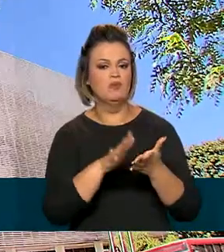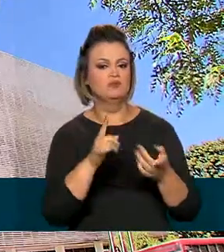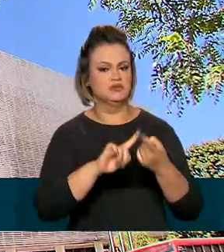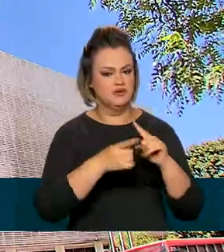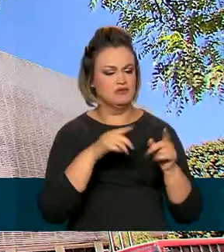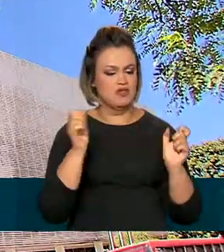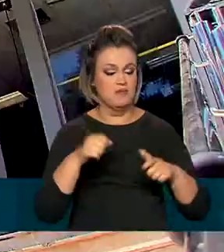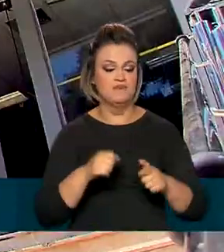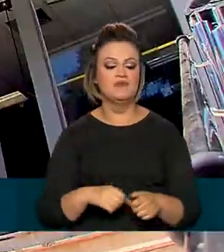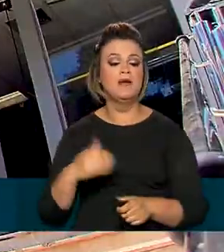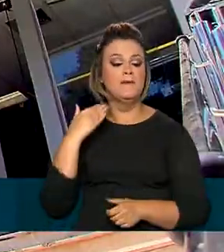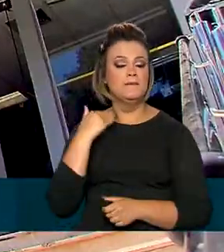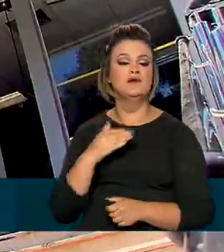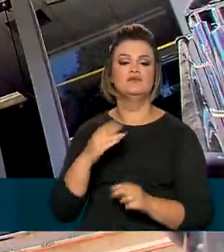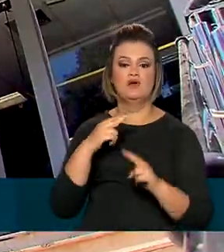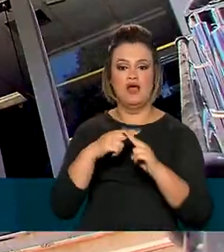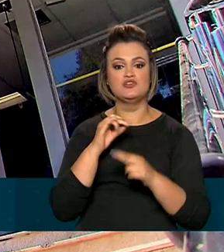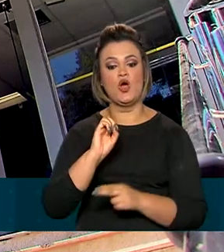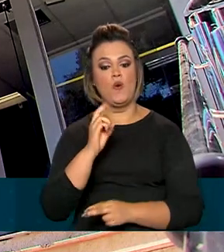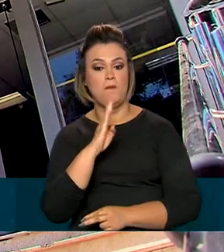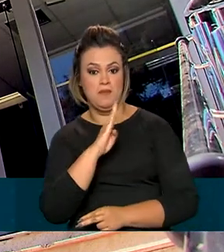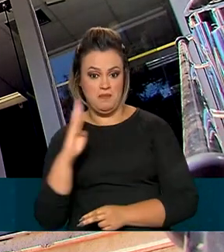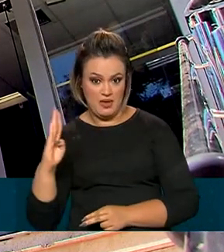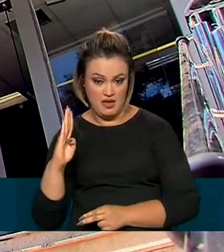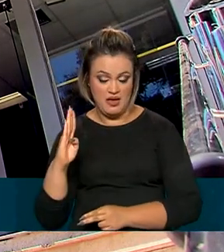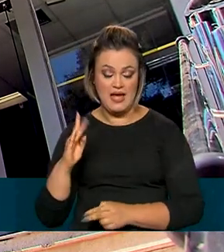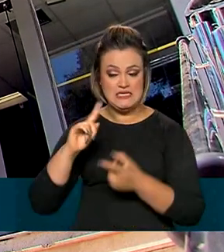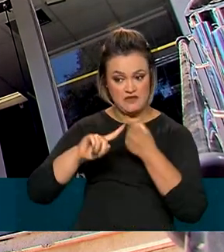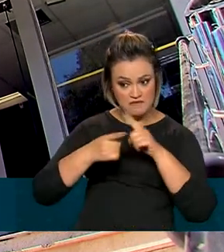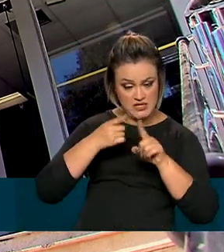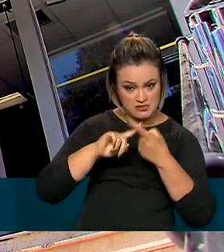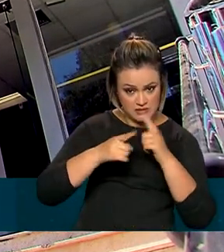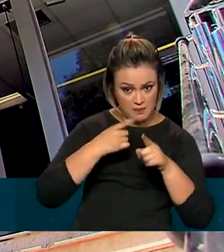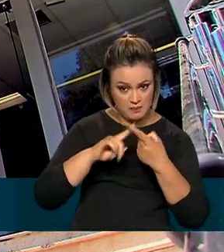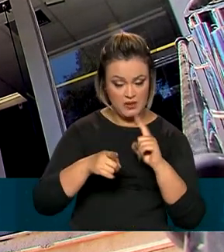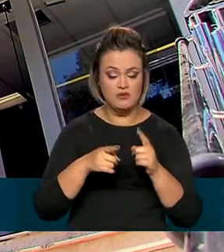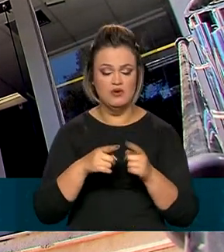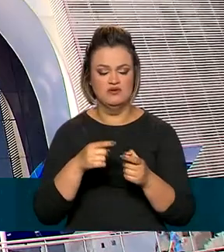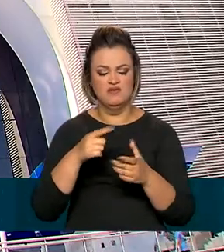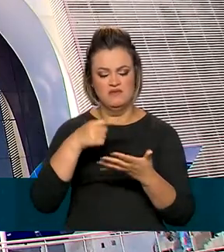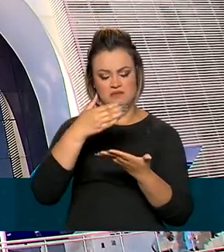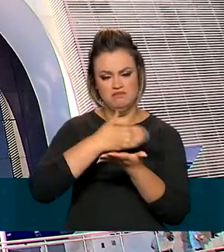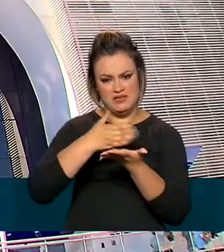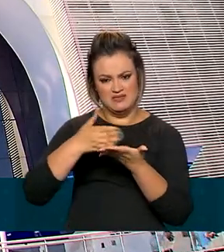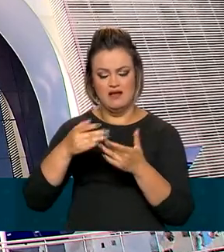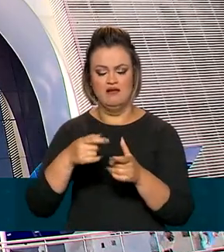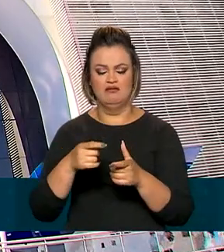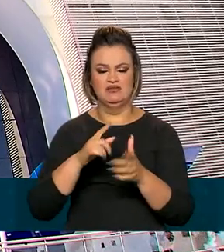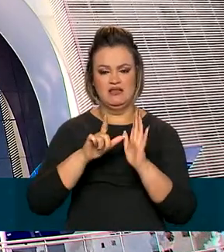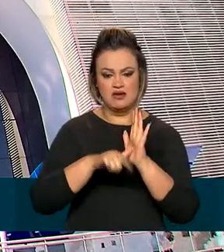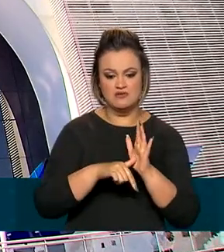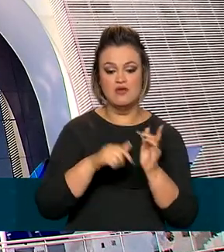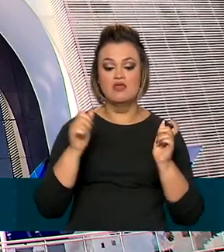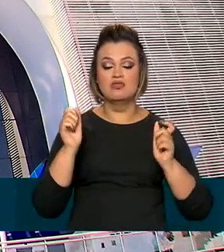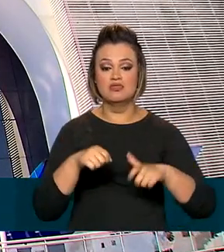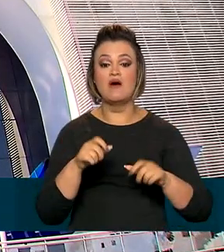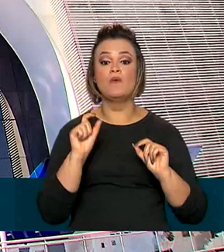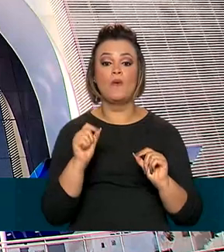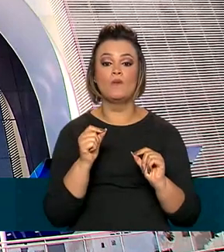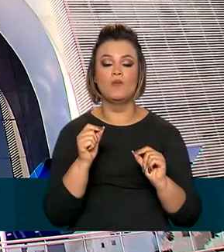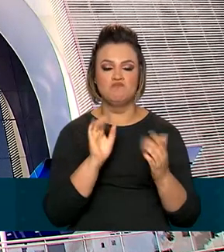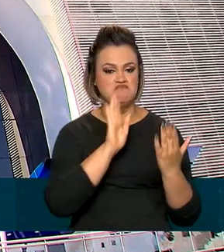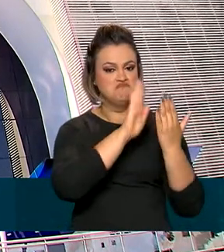Tanto na Caixa quanto no Banco do Brasil, o refinanciamento das parcelas em atraso pode ser feito de forma digital,